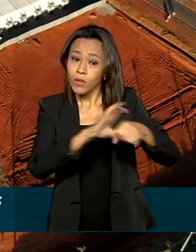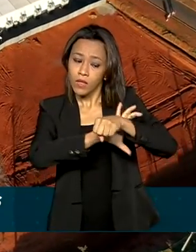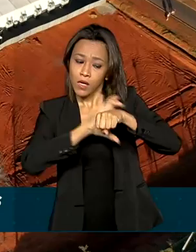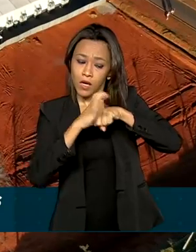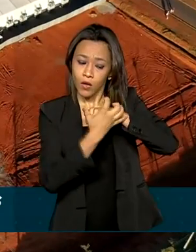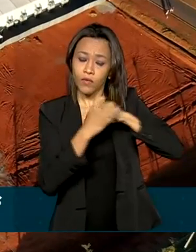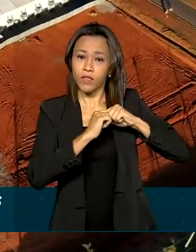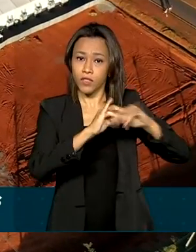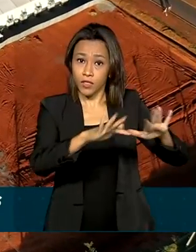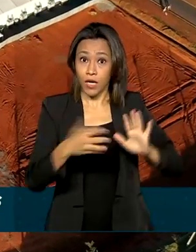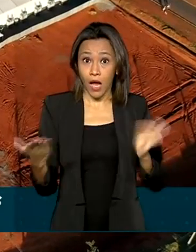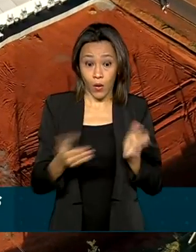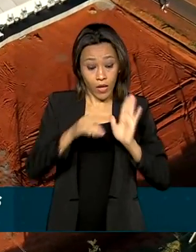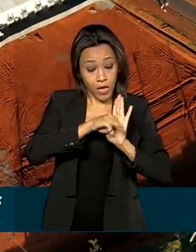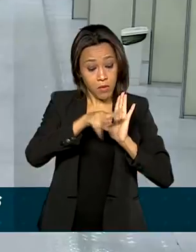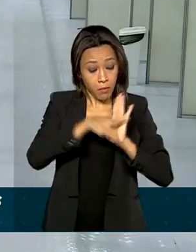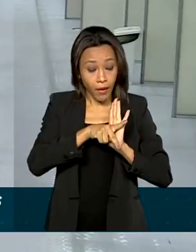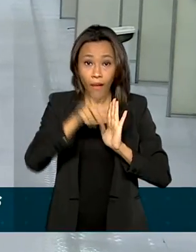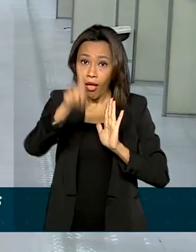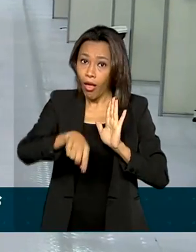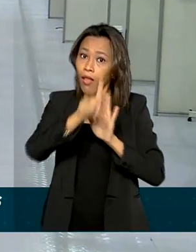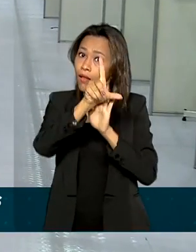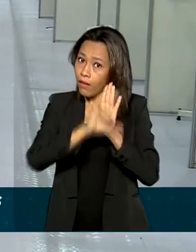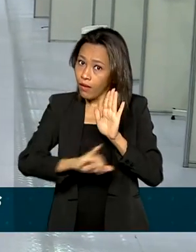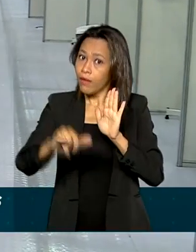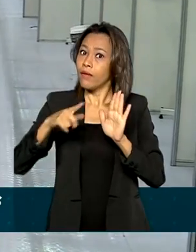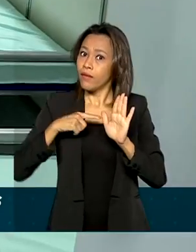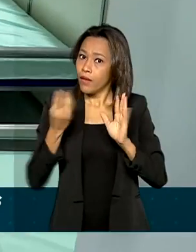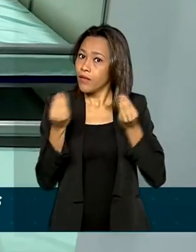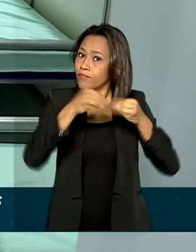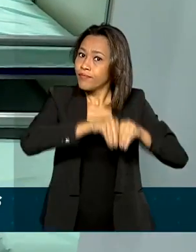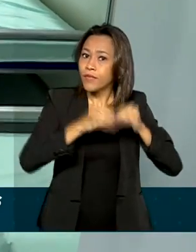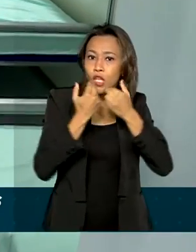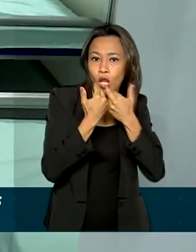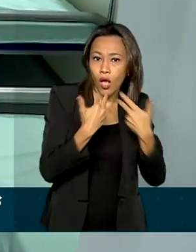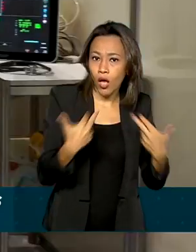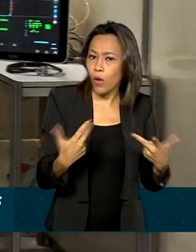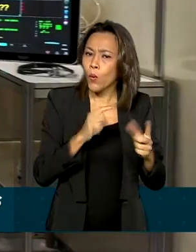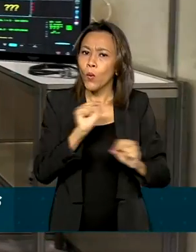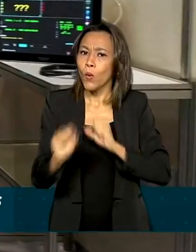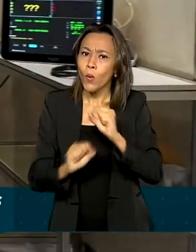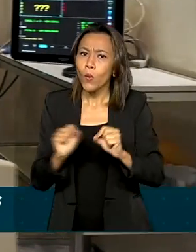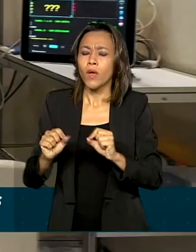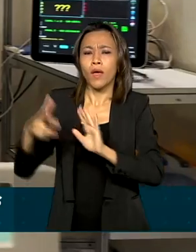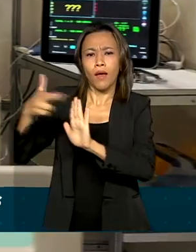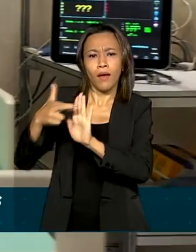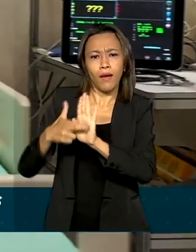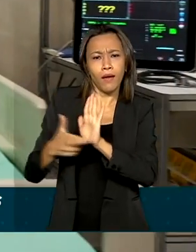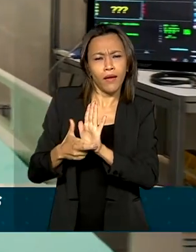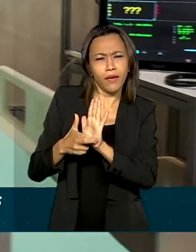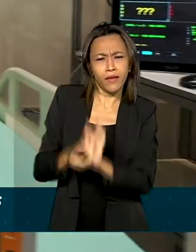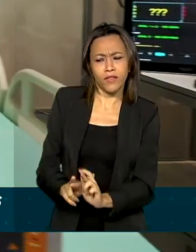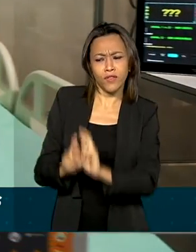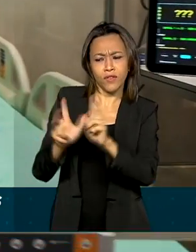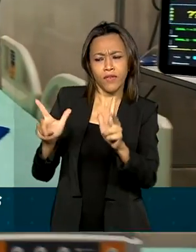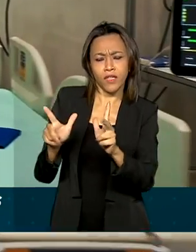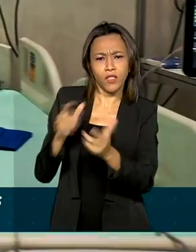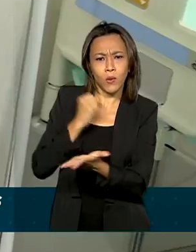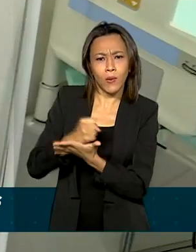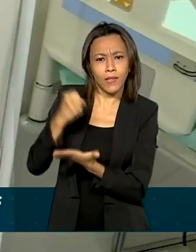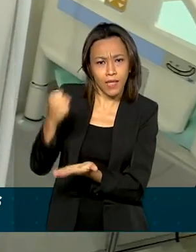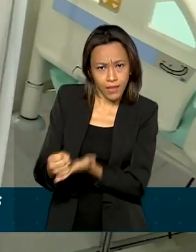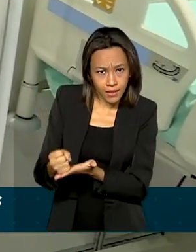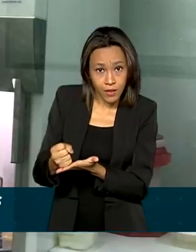Agora, a MP virou lei e trouxe inovações. Uma delas foi a ampliação do regime diferenciado de contratações públicas